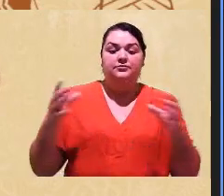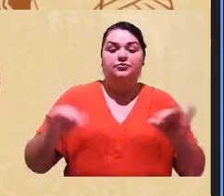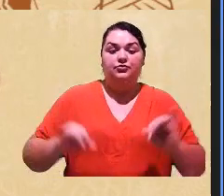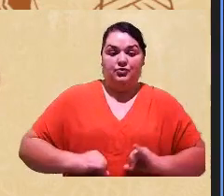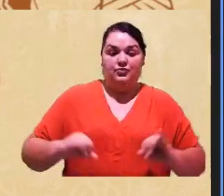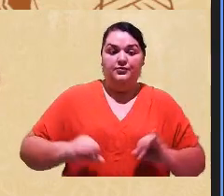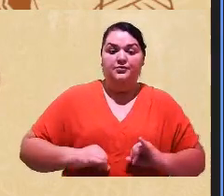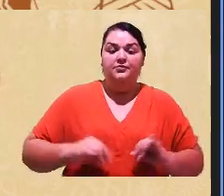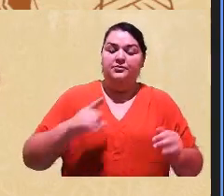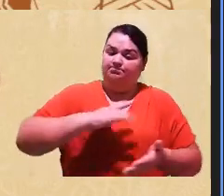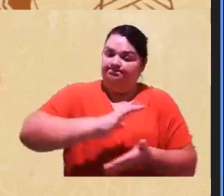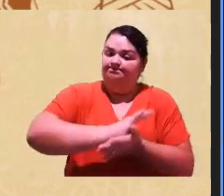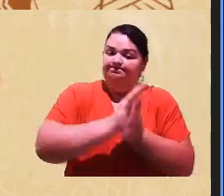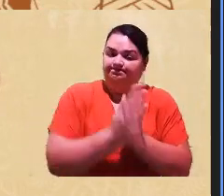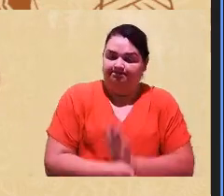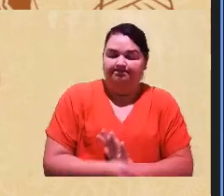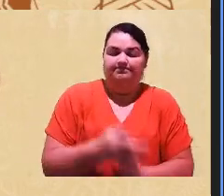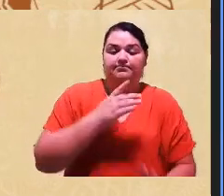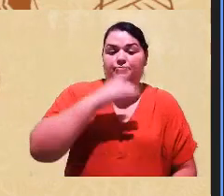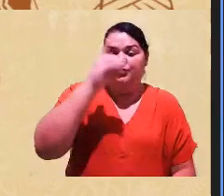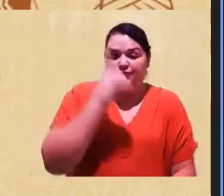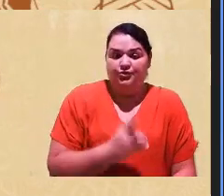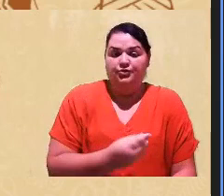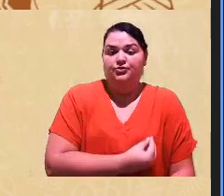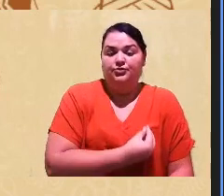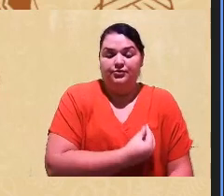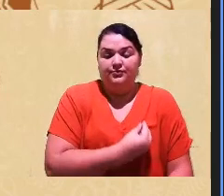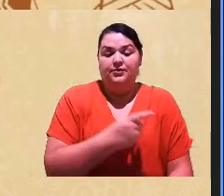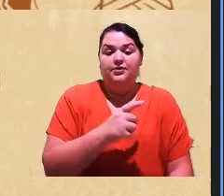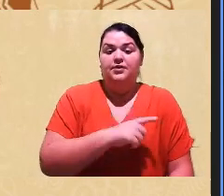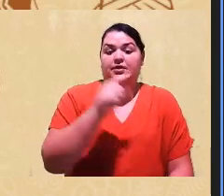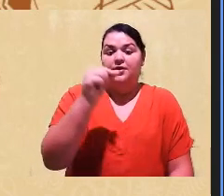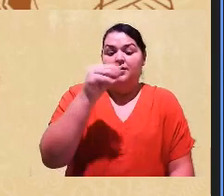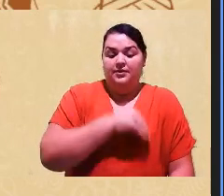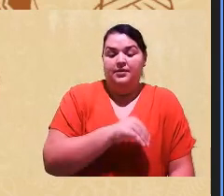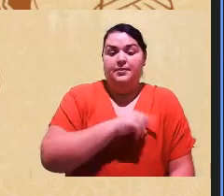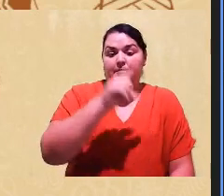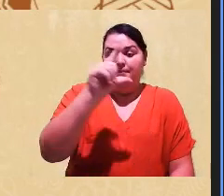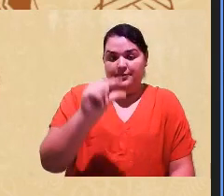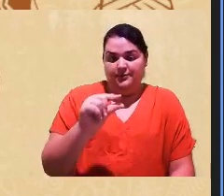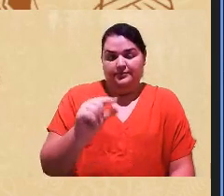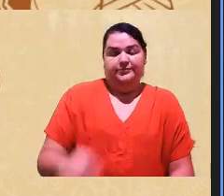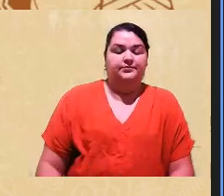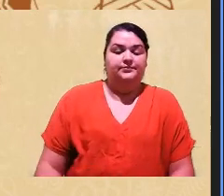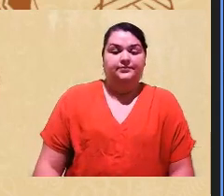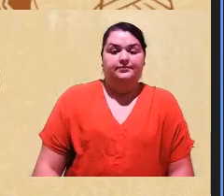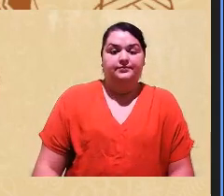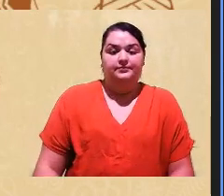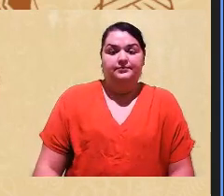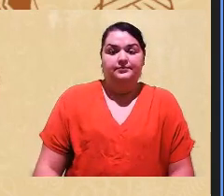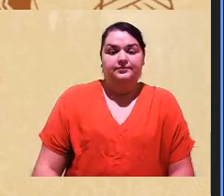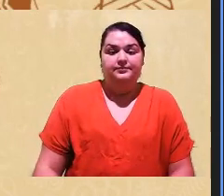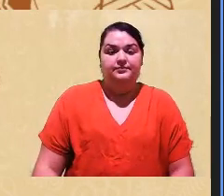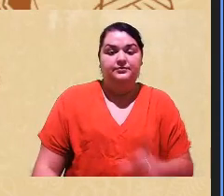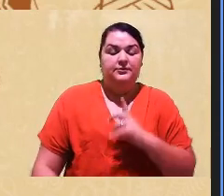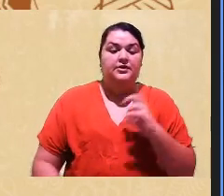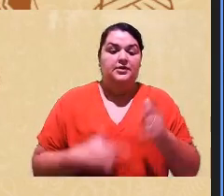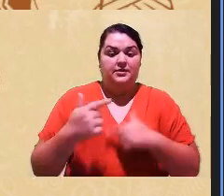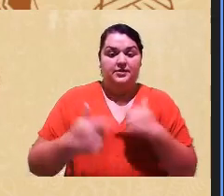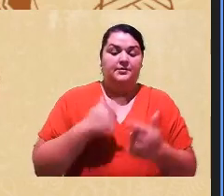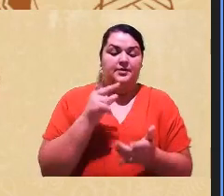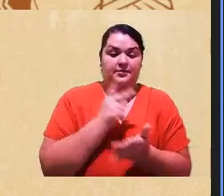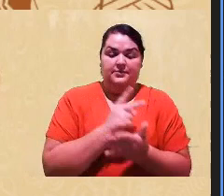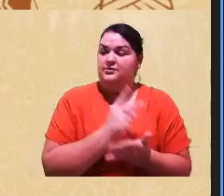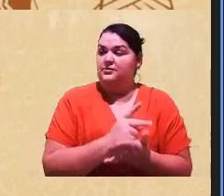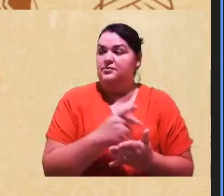humilhação, direito à vida, de menor remuneração, né? Então, assim, do ponto de vista do mundo do trabalho. Então, acho